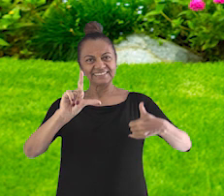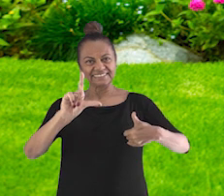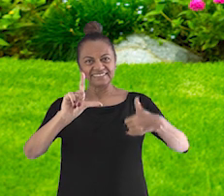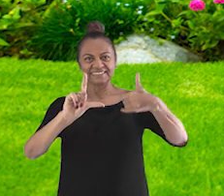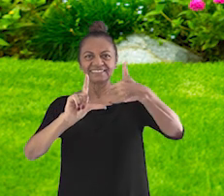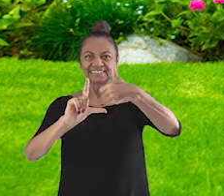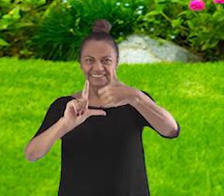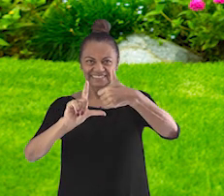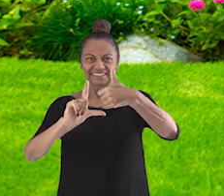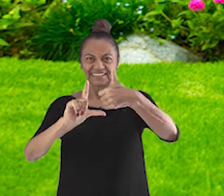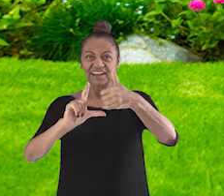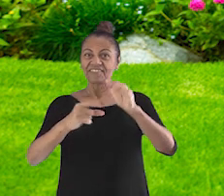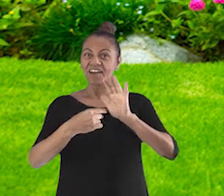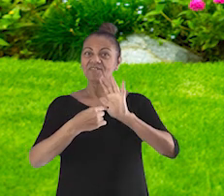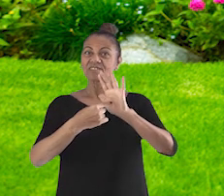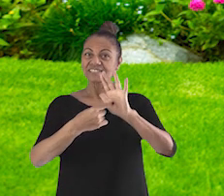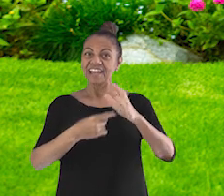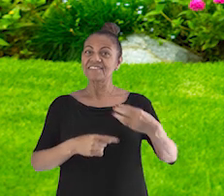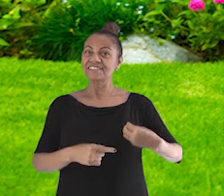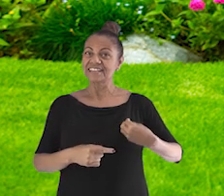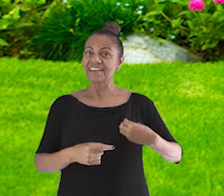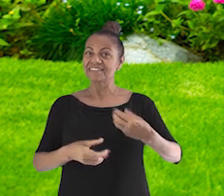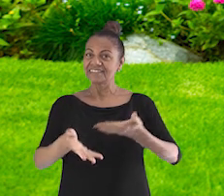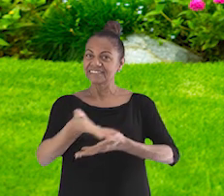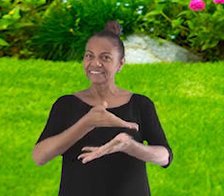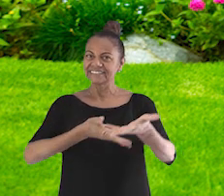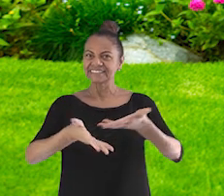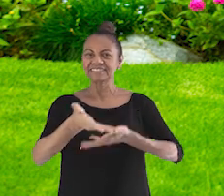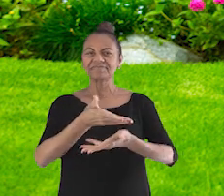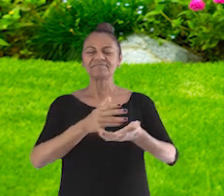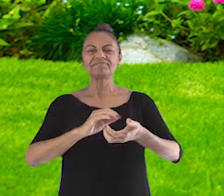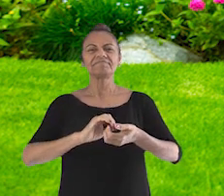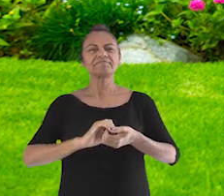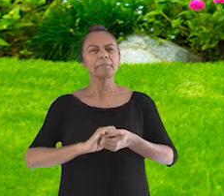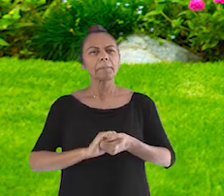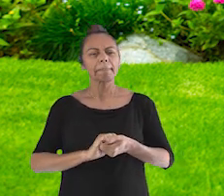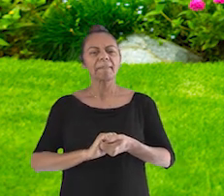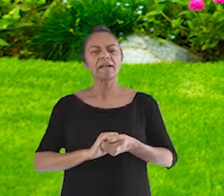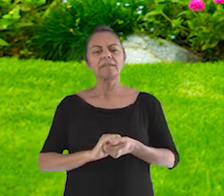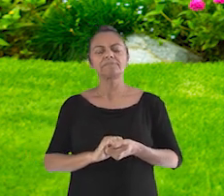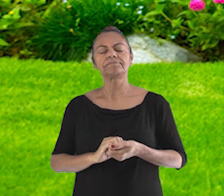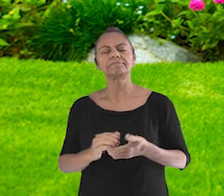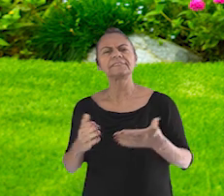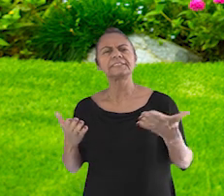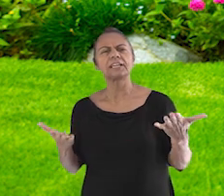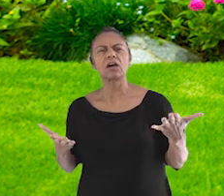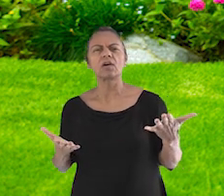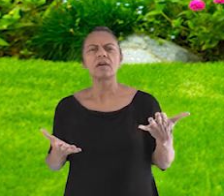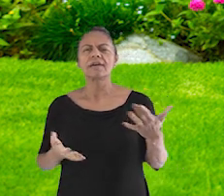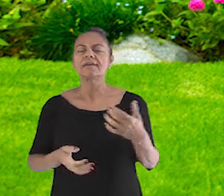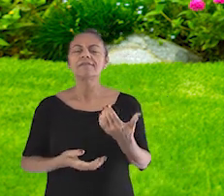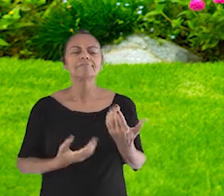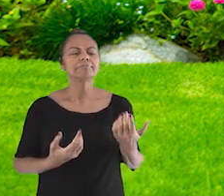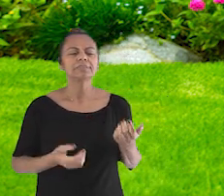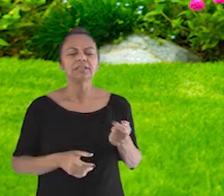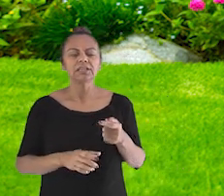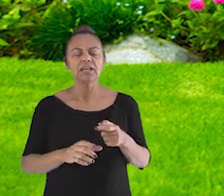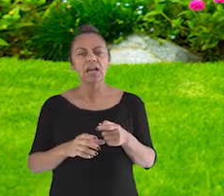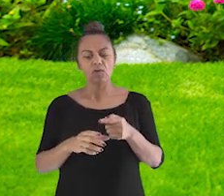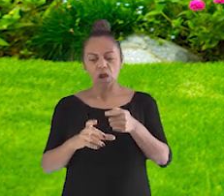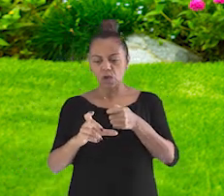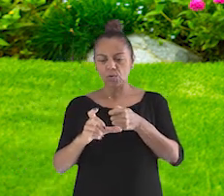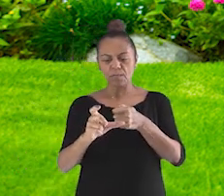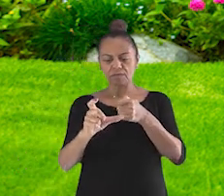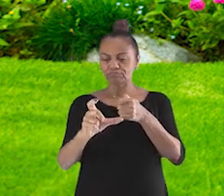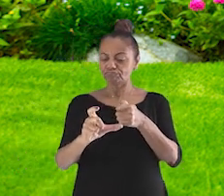confirma que você esteve aqui conosco nesta interação. Pessoal, eu estava aqui com esta lupa brincando